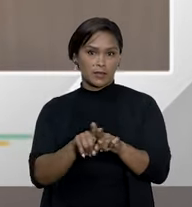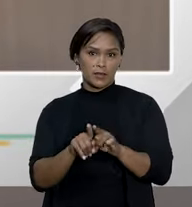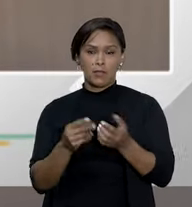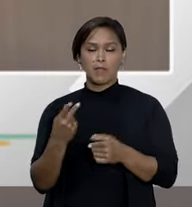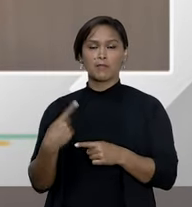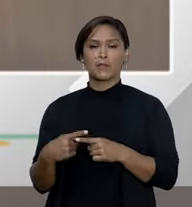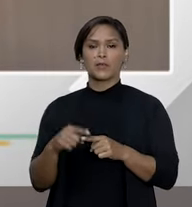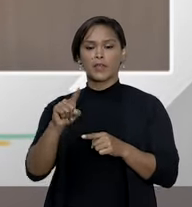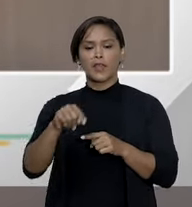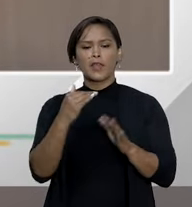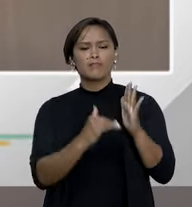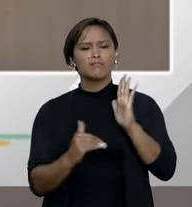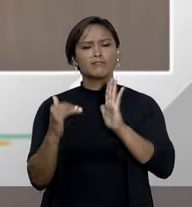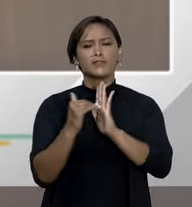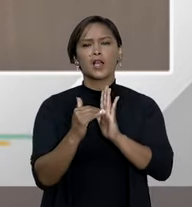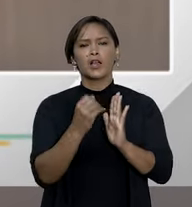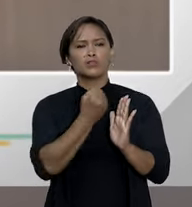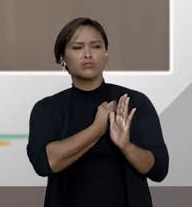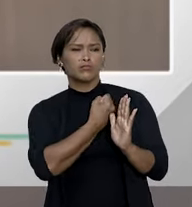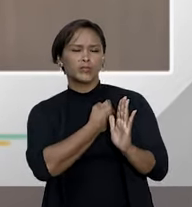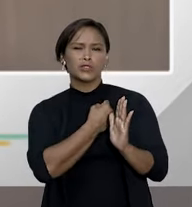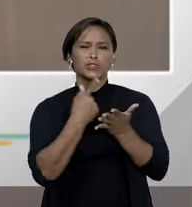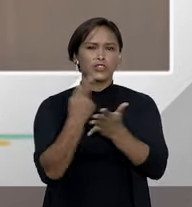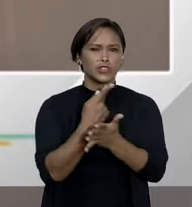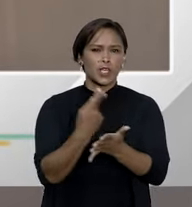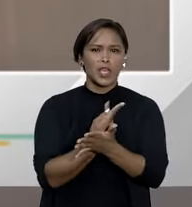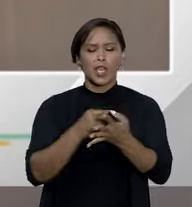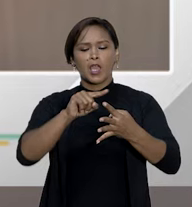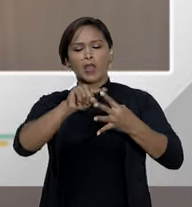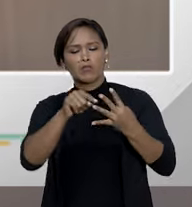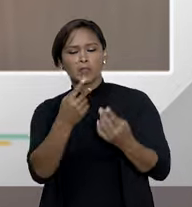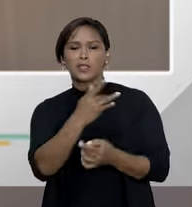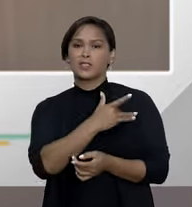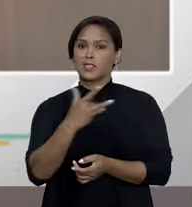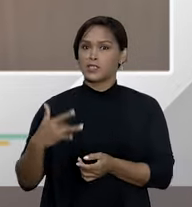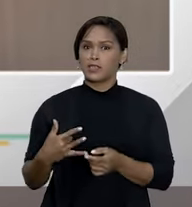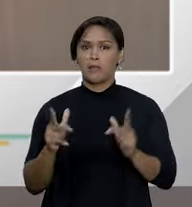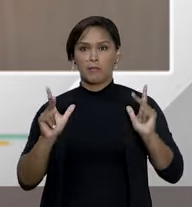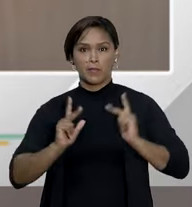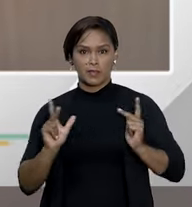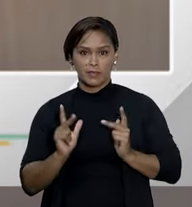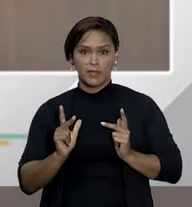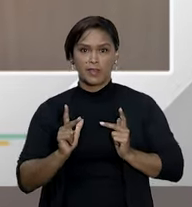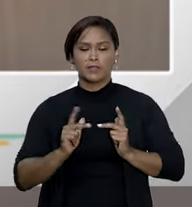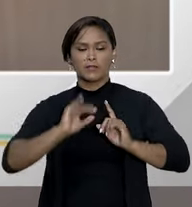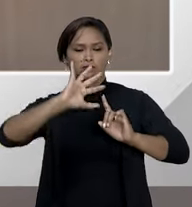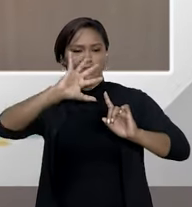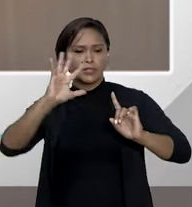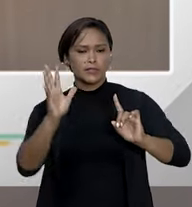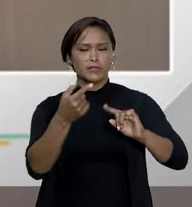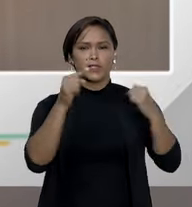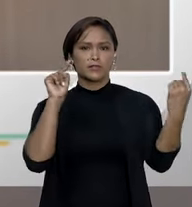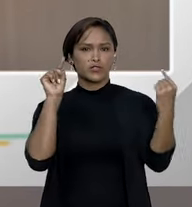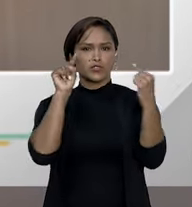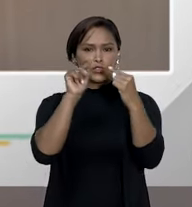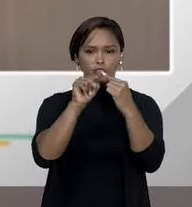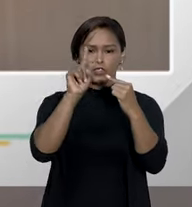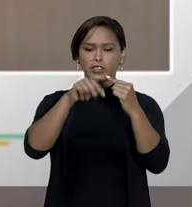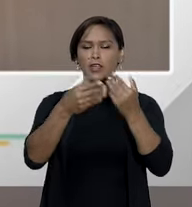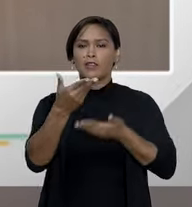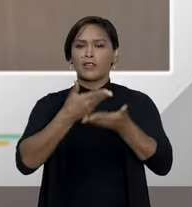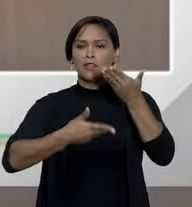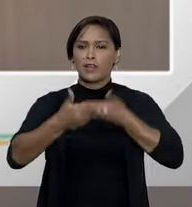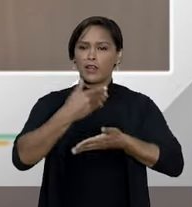Esse elevado índice de litigância da saúde privada atinge direto ou indiretamente as